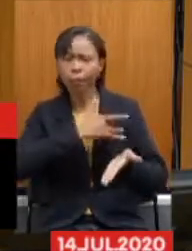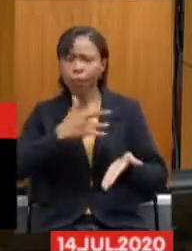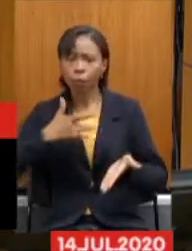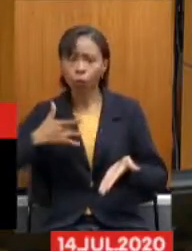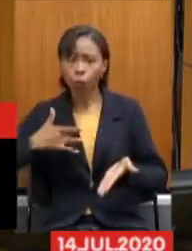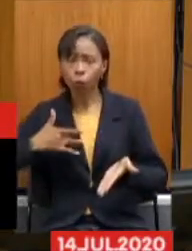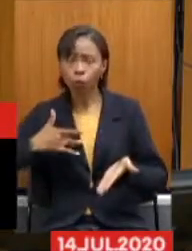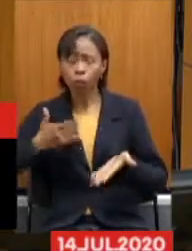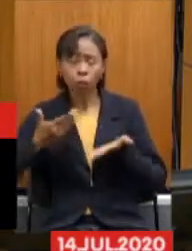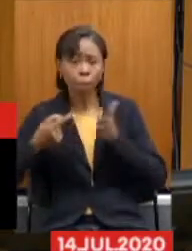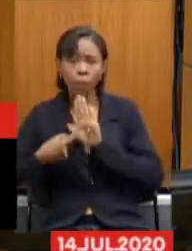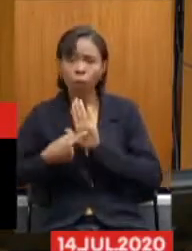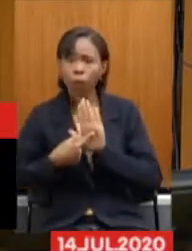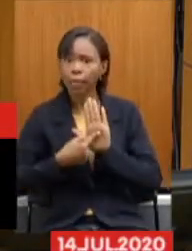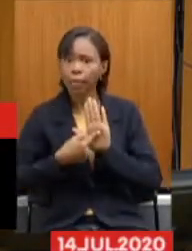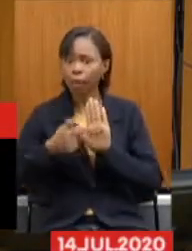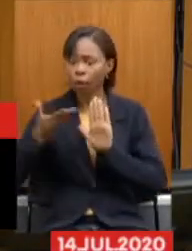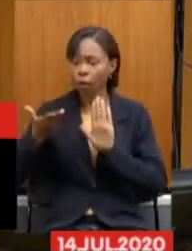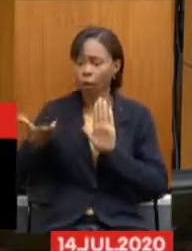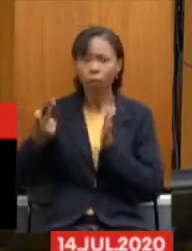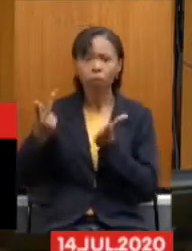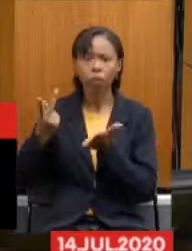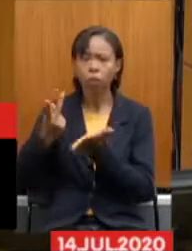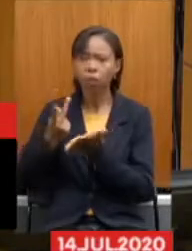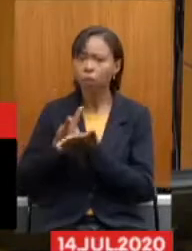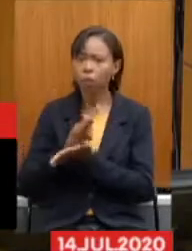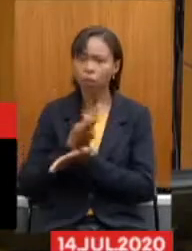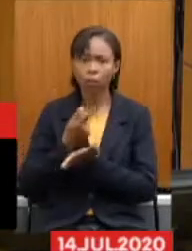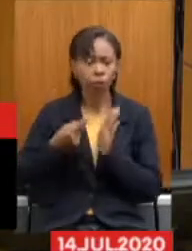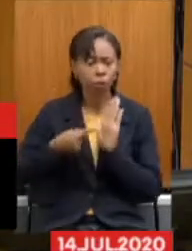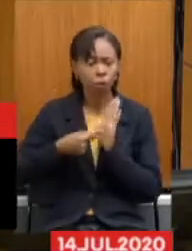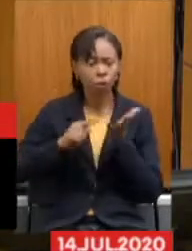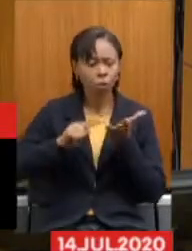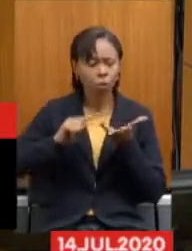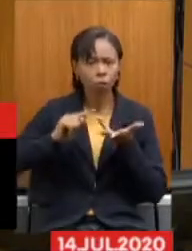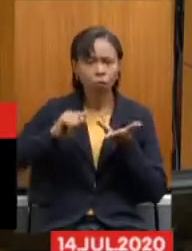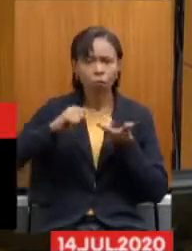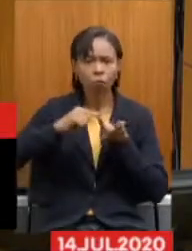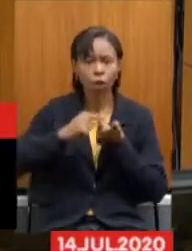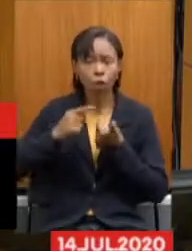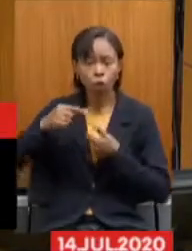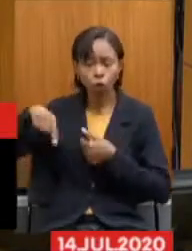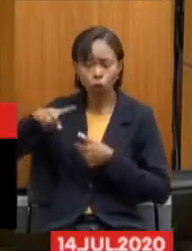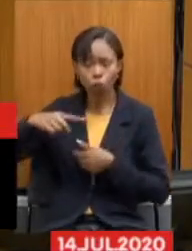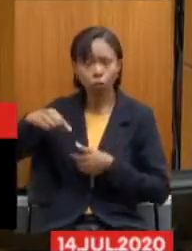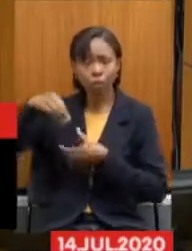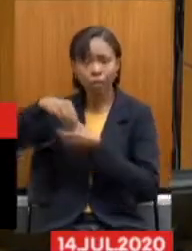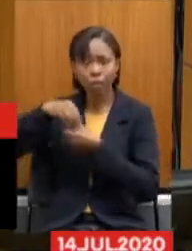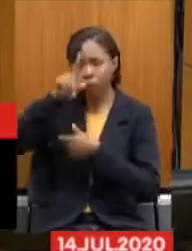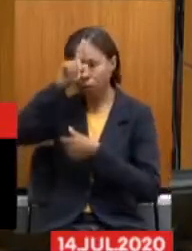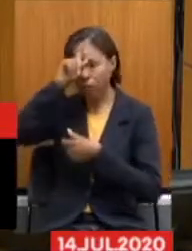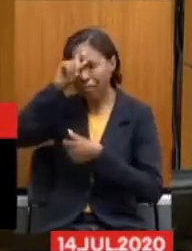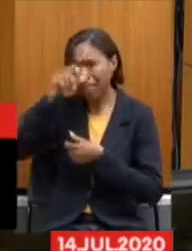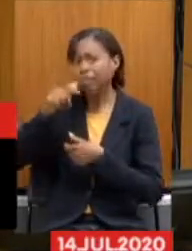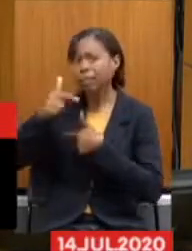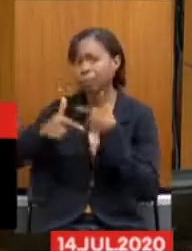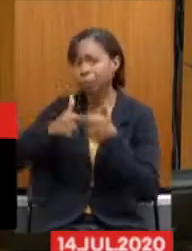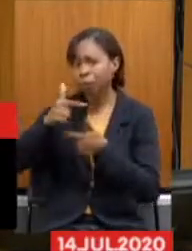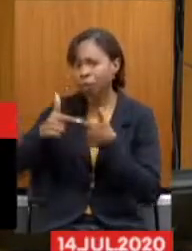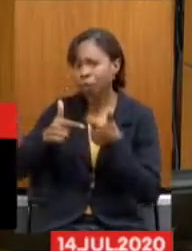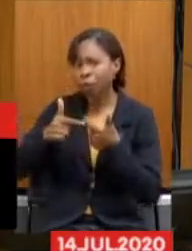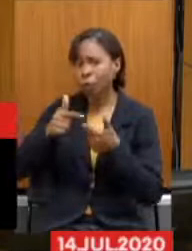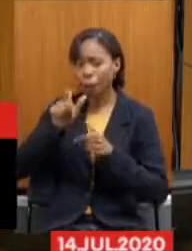óbvio, do óbvio, que se nós estamos lá dentro trabalhando com pacientes com coronavírus, se nós